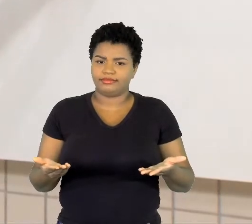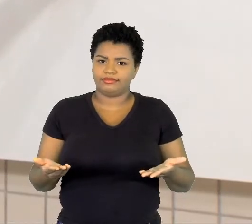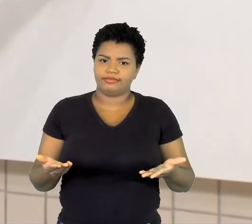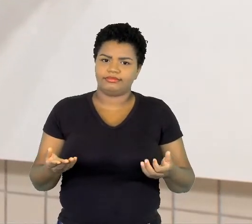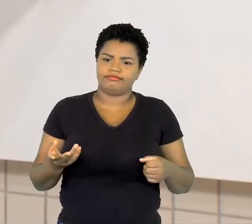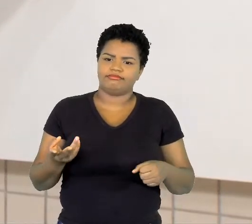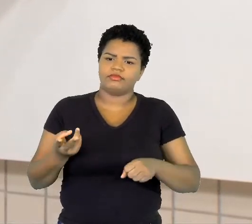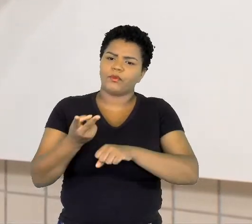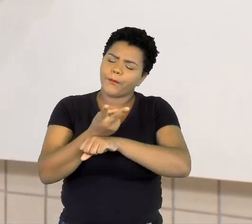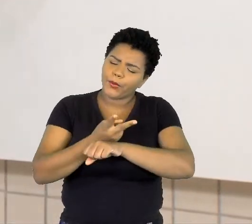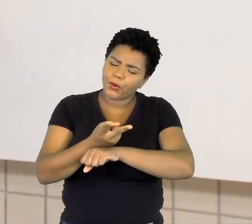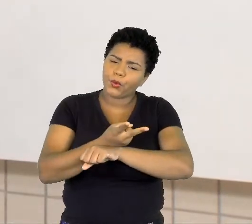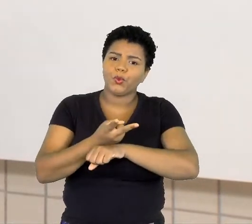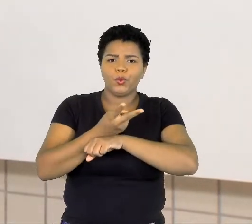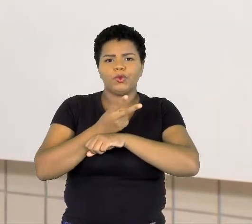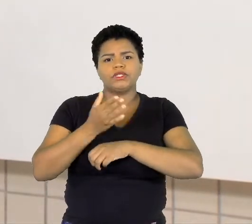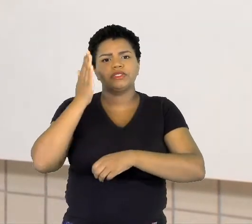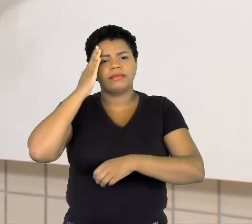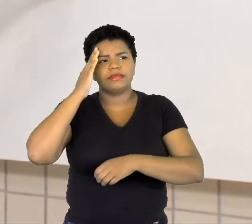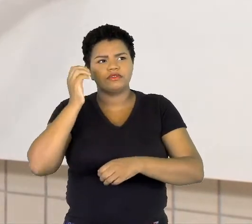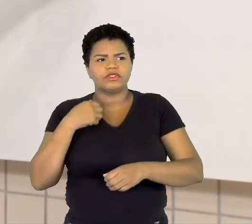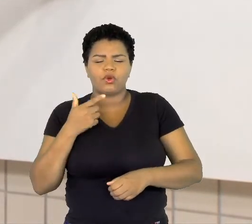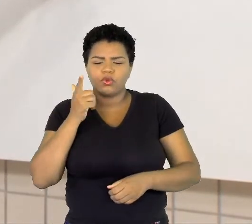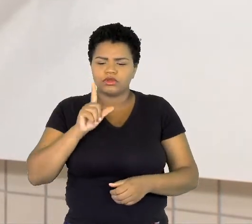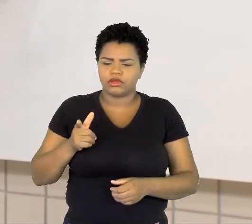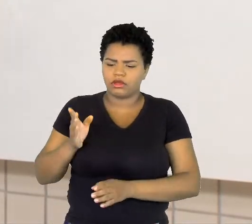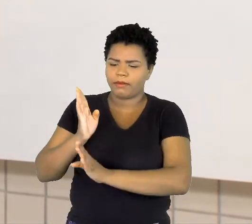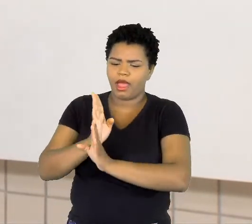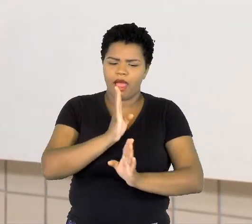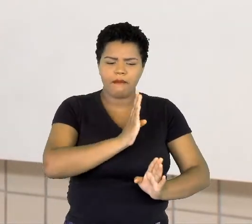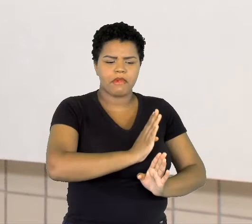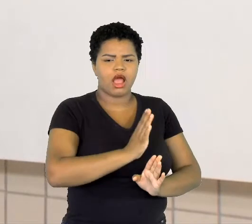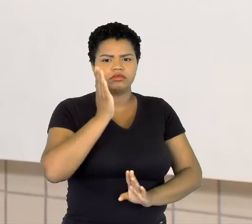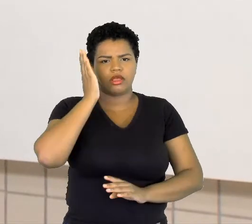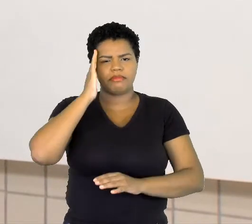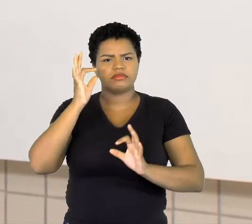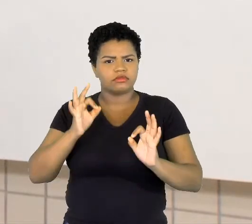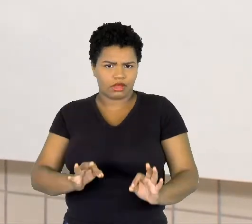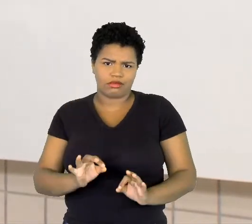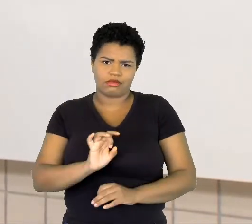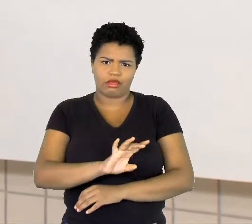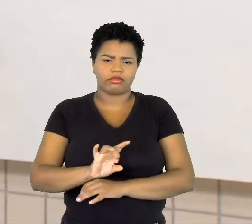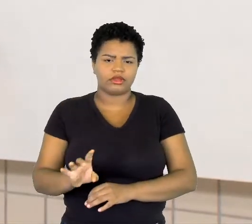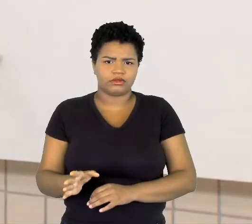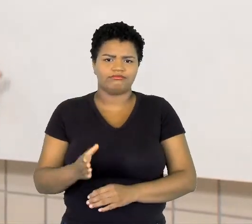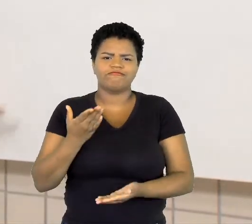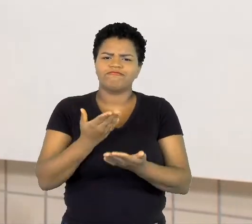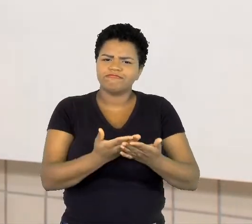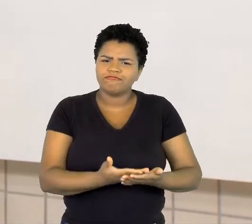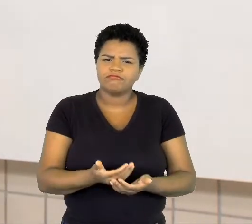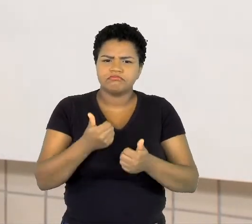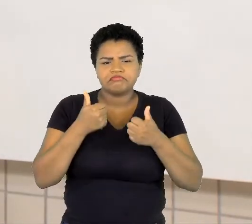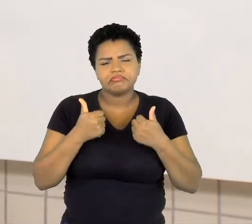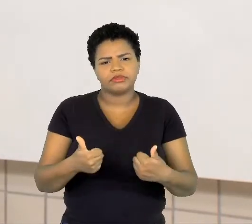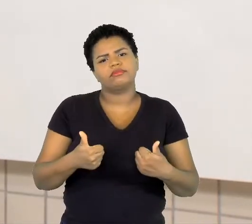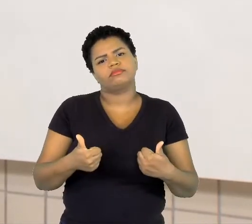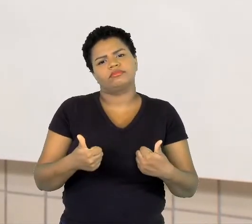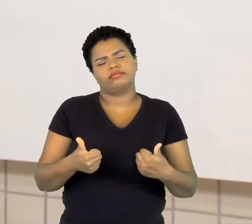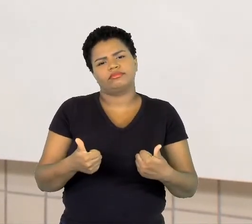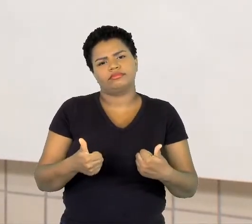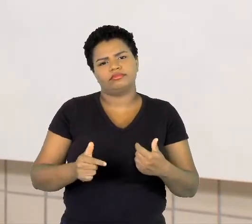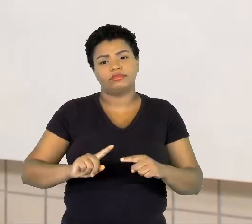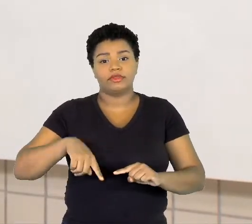procurar saber se você sabe identificar cada uma, tá bom? Então, estude bem e